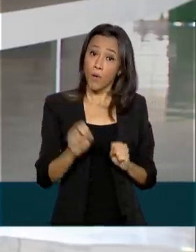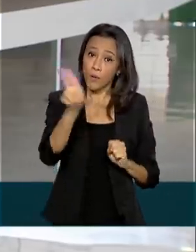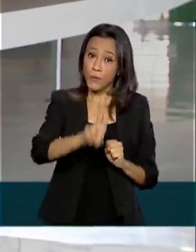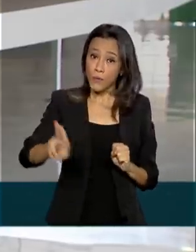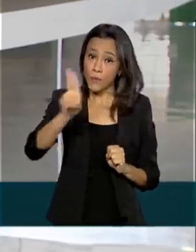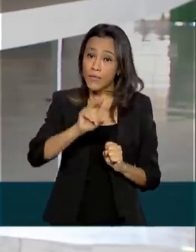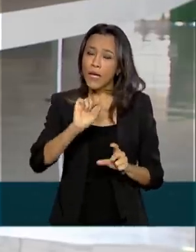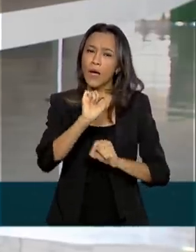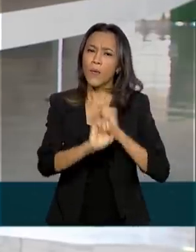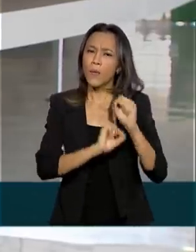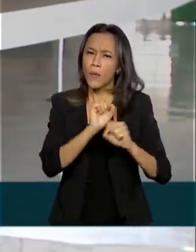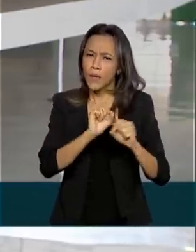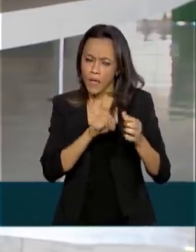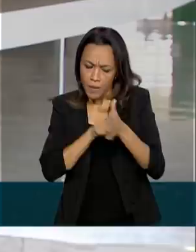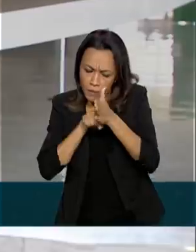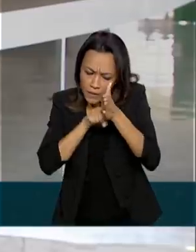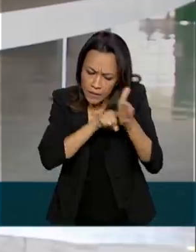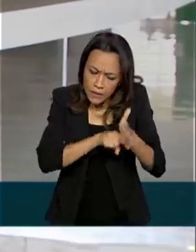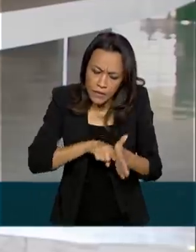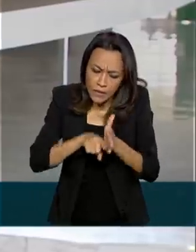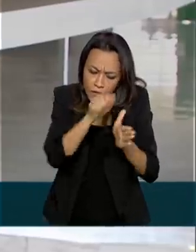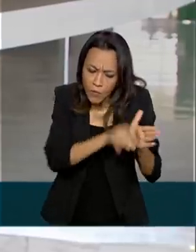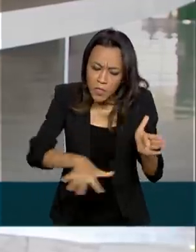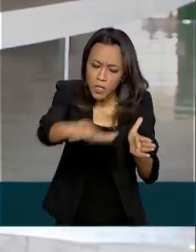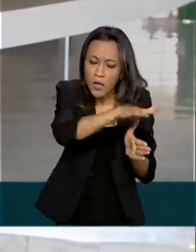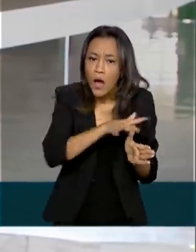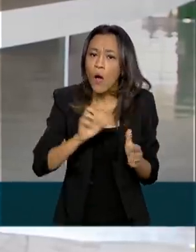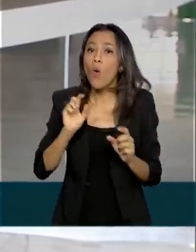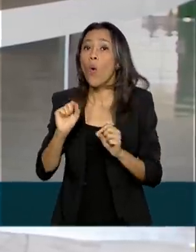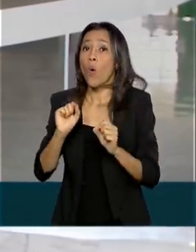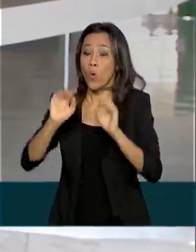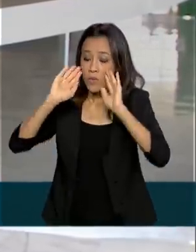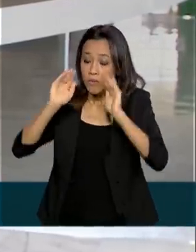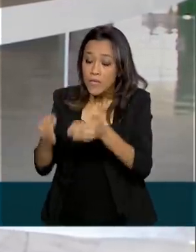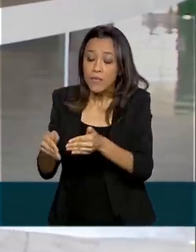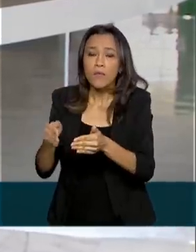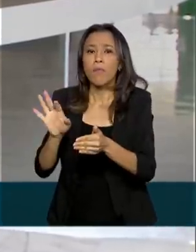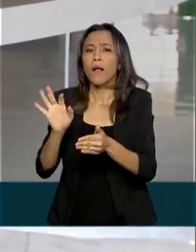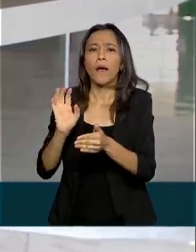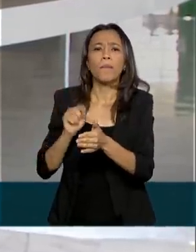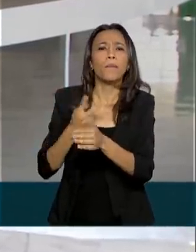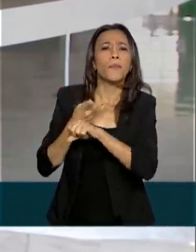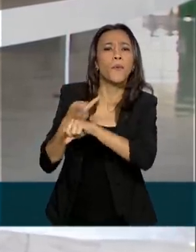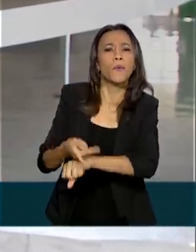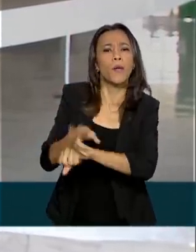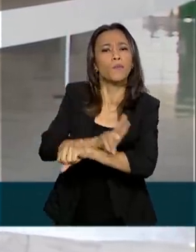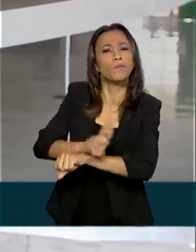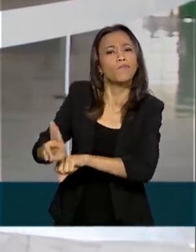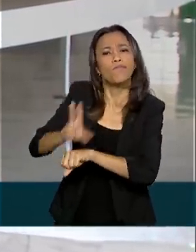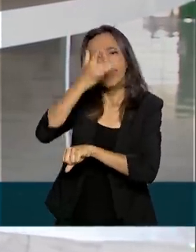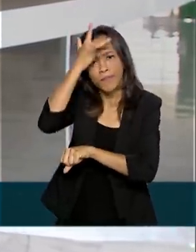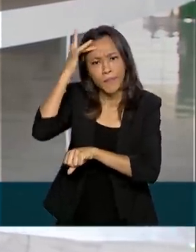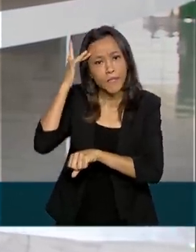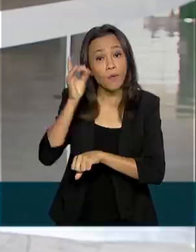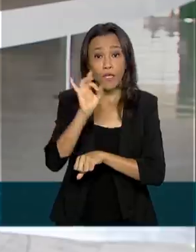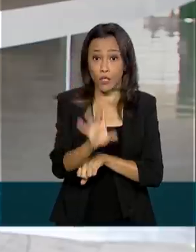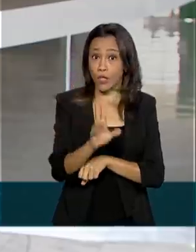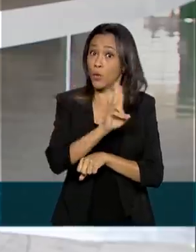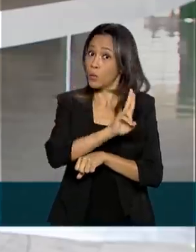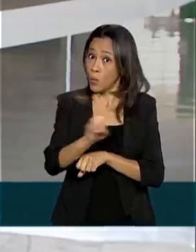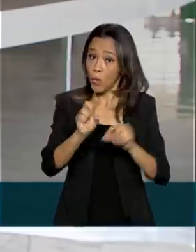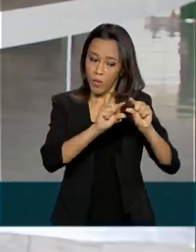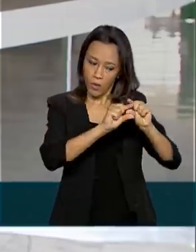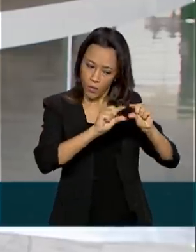busca geral ou os filtros na consulta para encontrar um beneficiário específico. Para isso, basta ter o nome